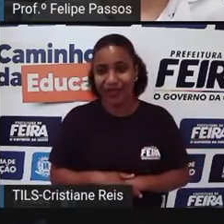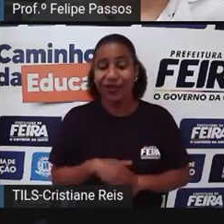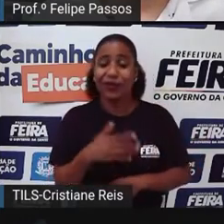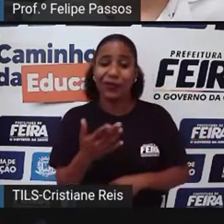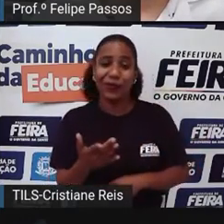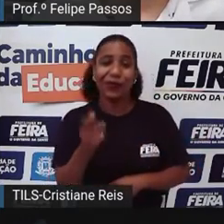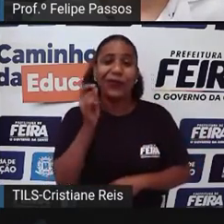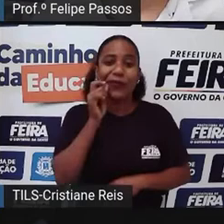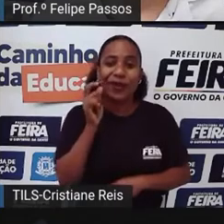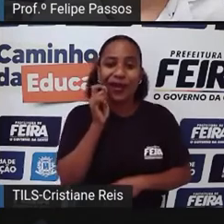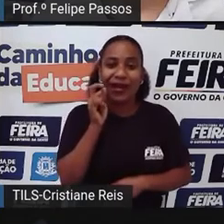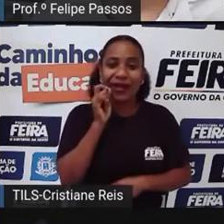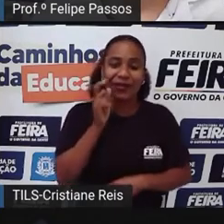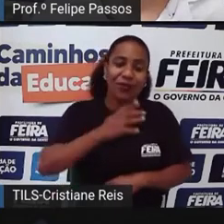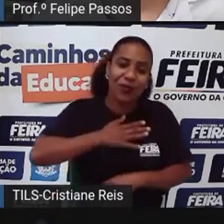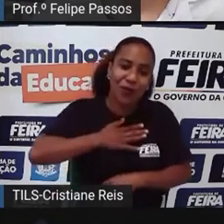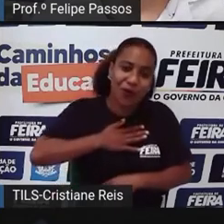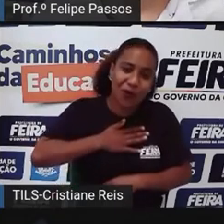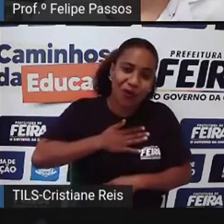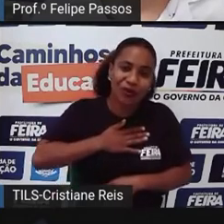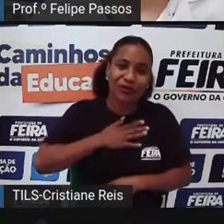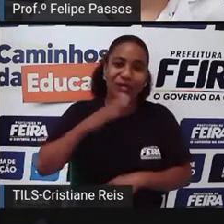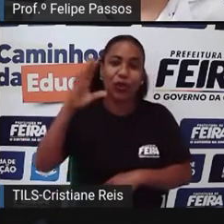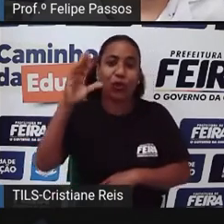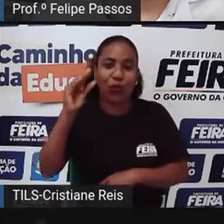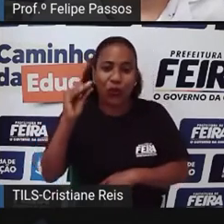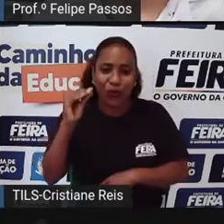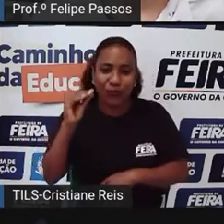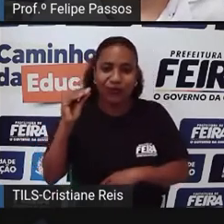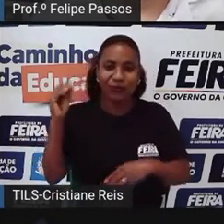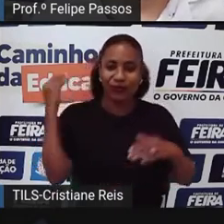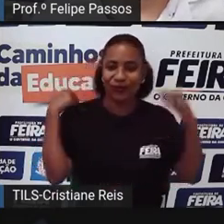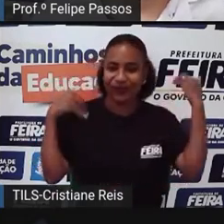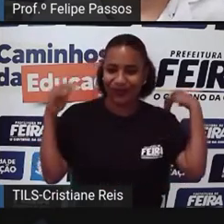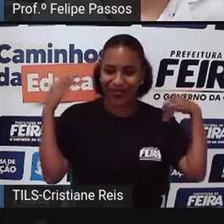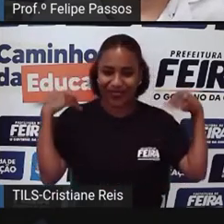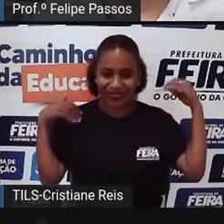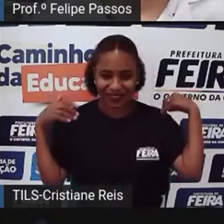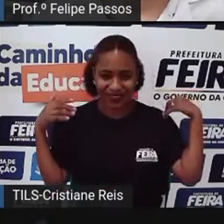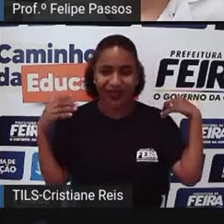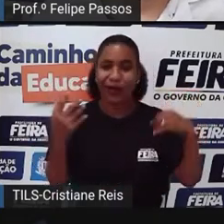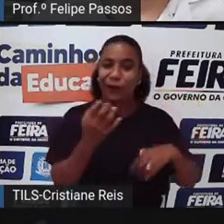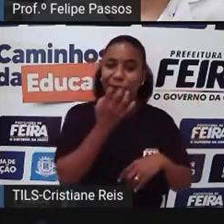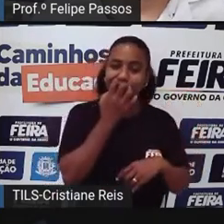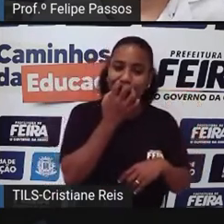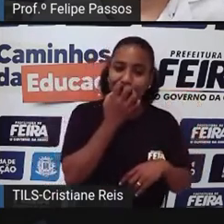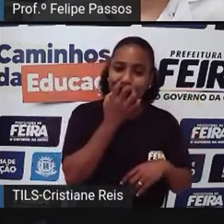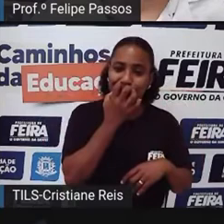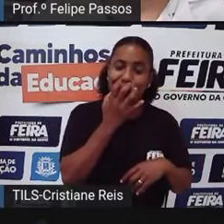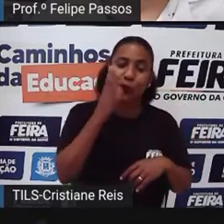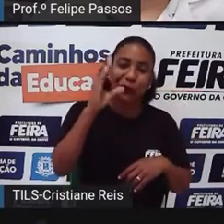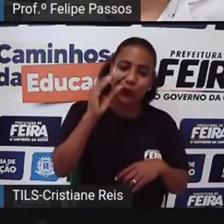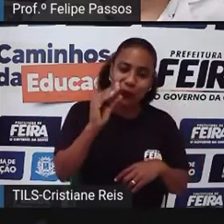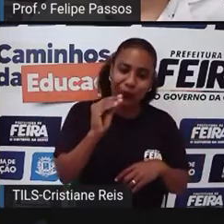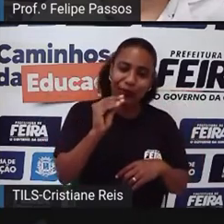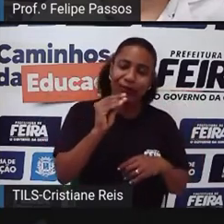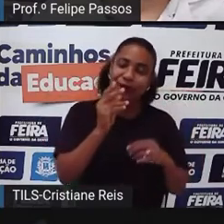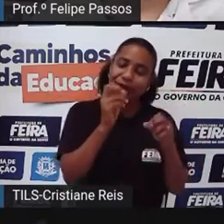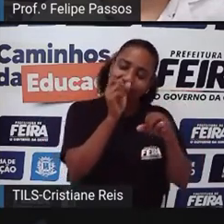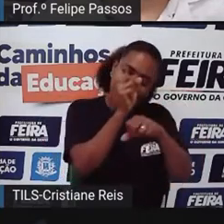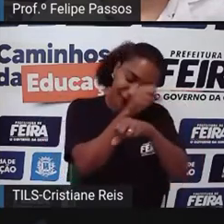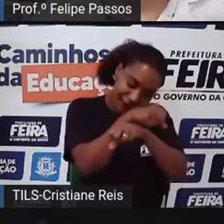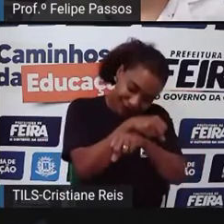noturno O cachorro é animal diurno O gato Ele tem mais Um comportamento solitário O cachorro tem mais Um